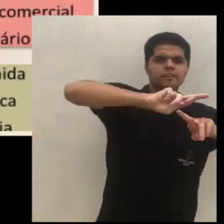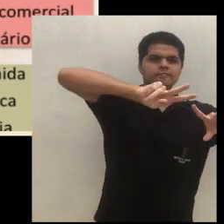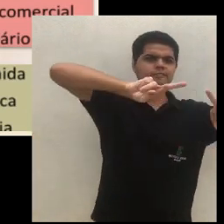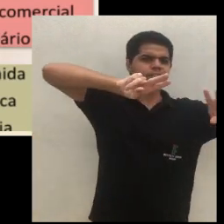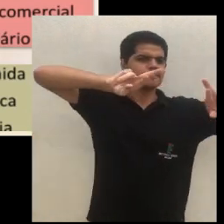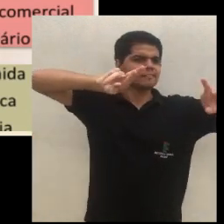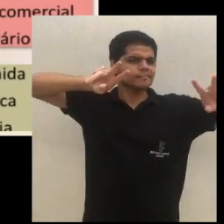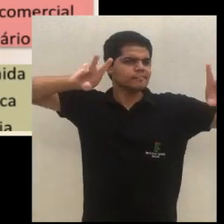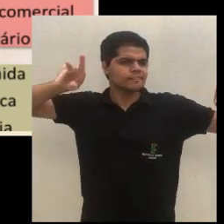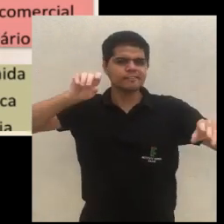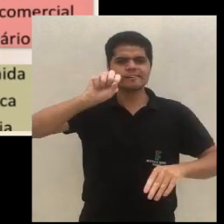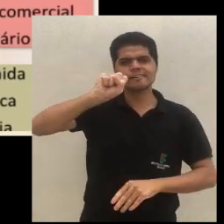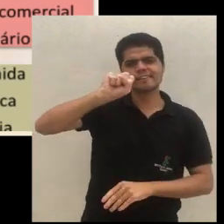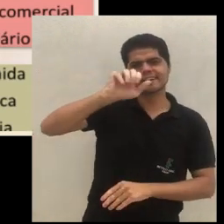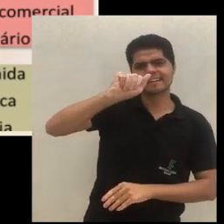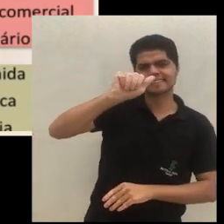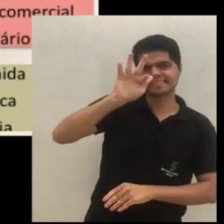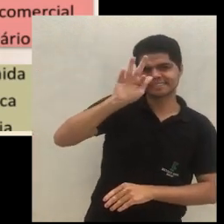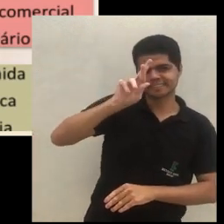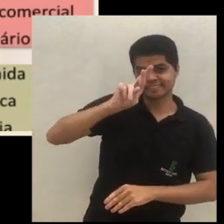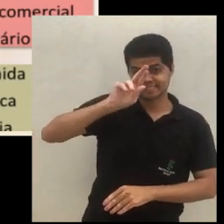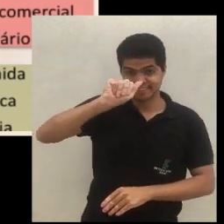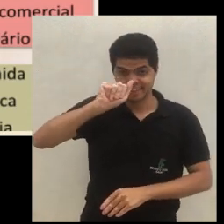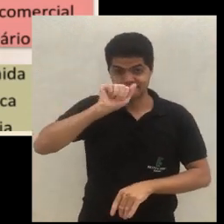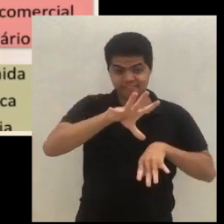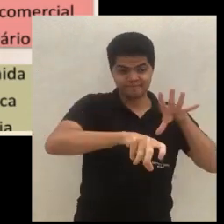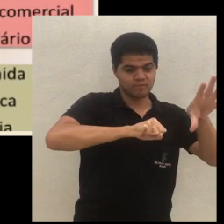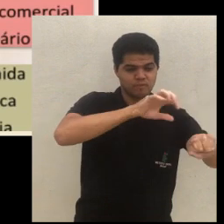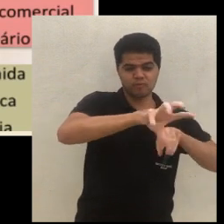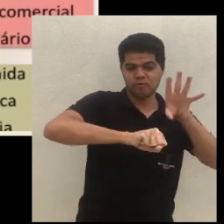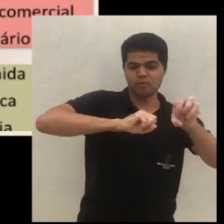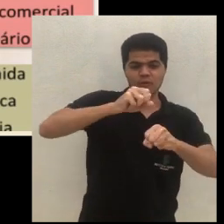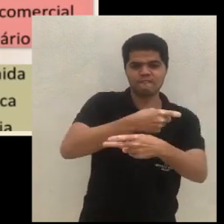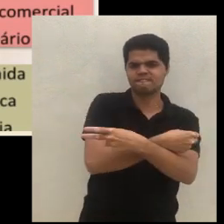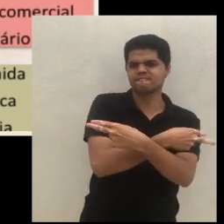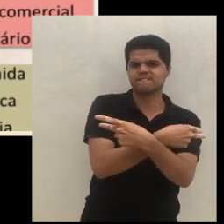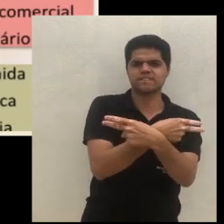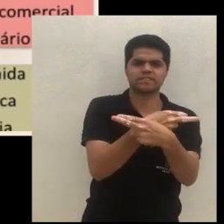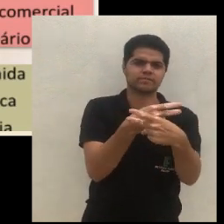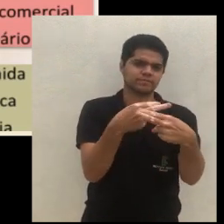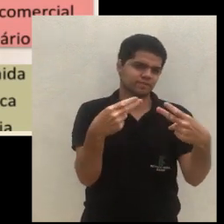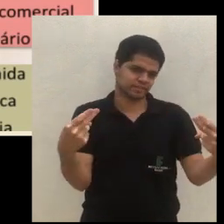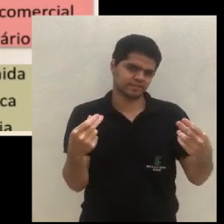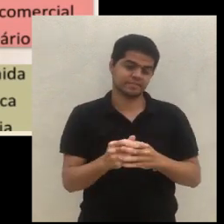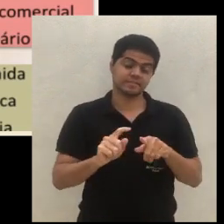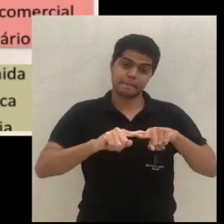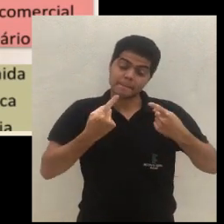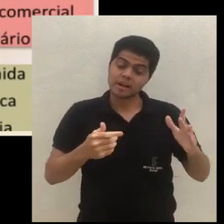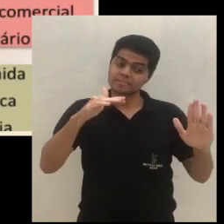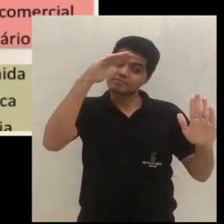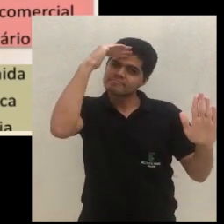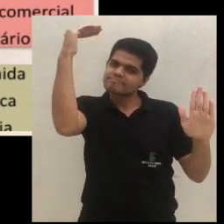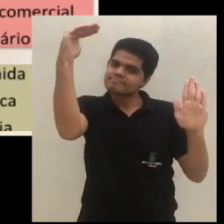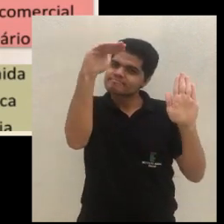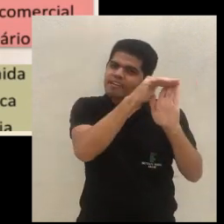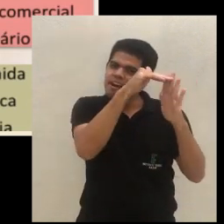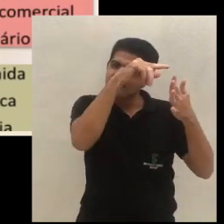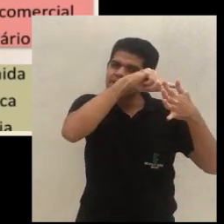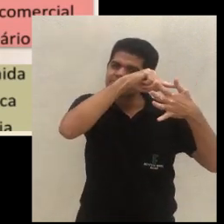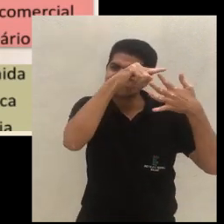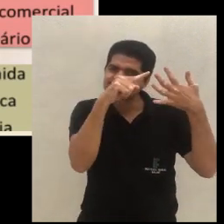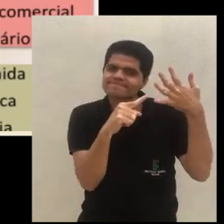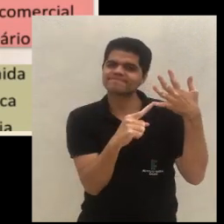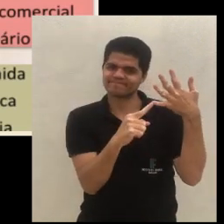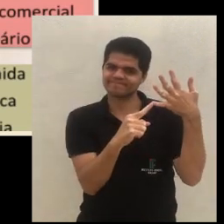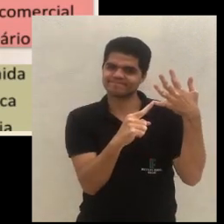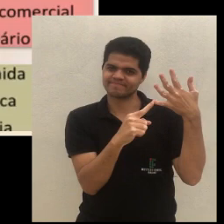eu vou ter um modelo de SAF adaptado dele. Se eu estou respeitando aqueles princípios. Por isso que eu falo, a